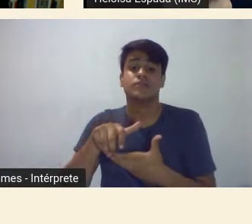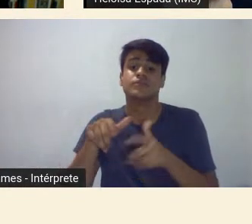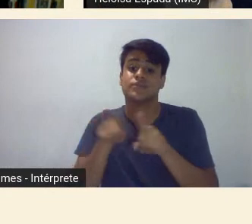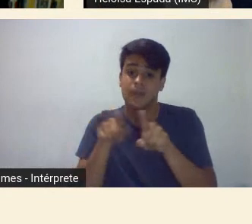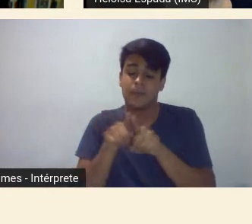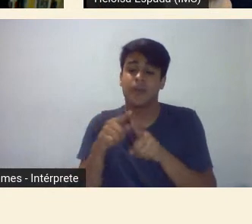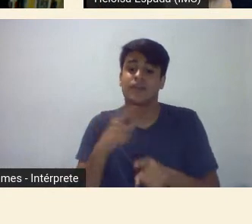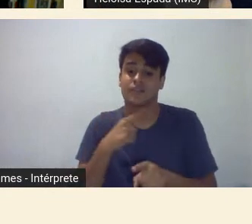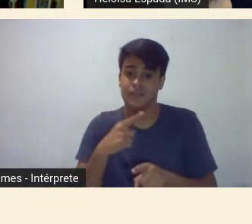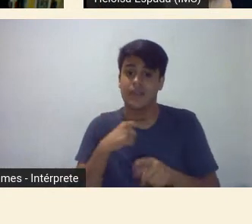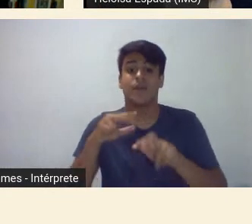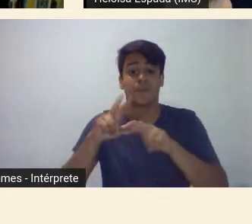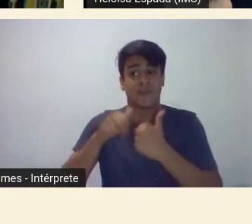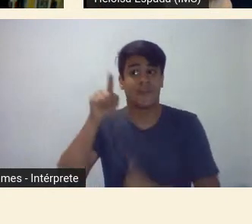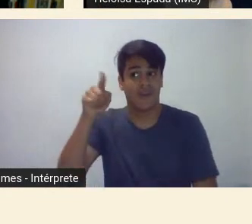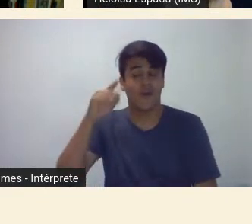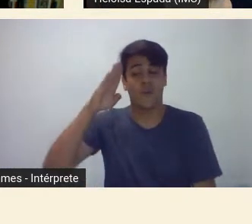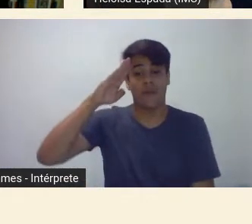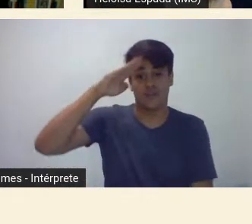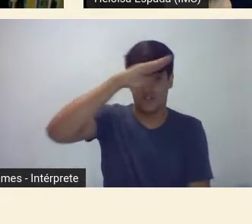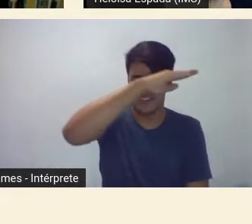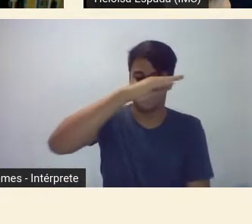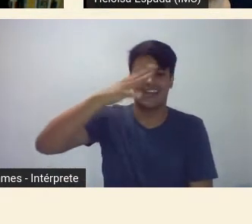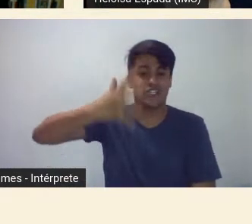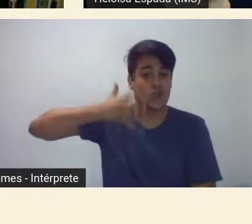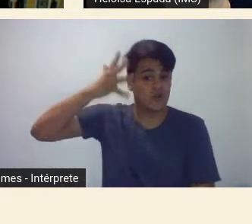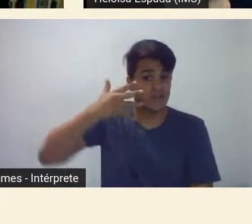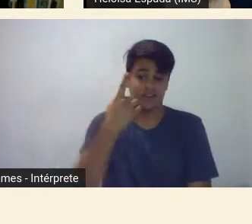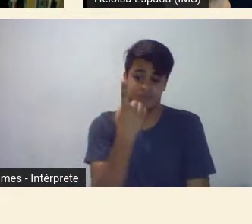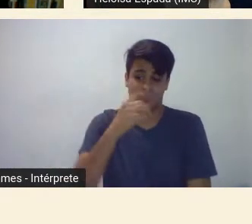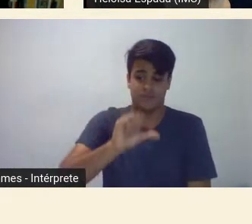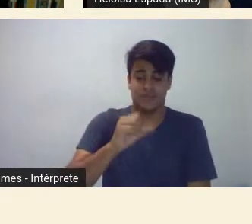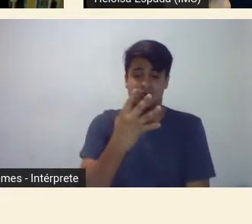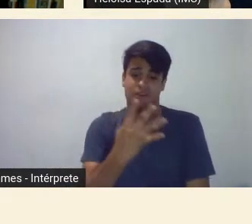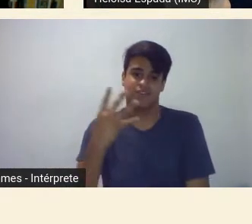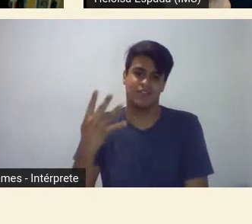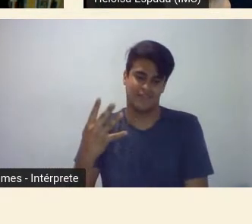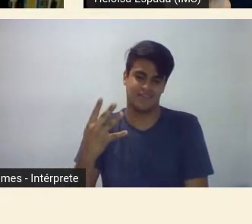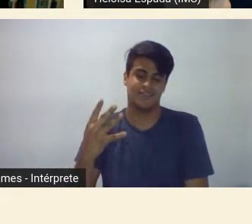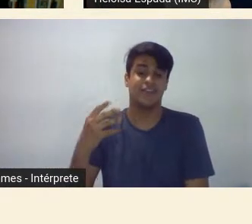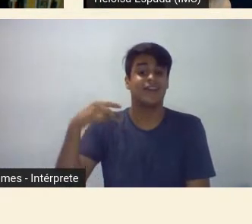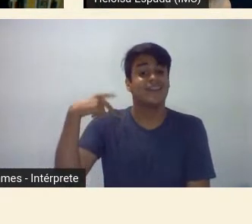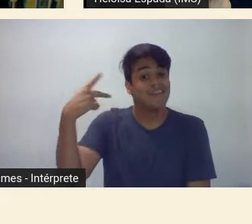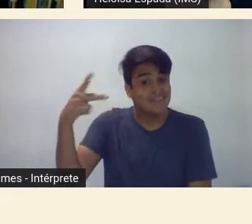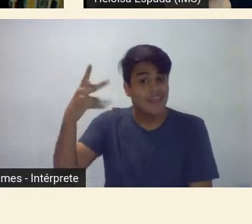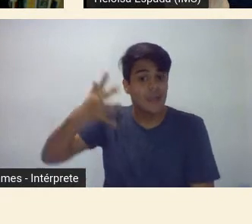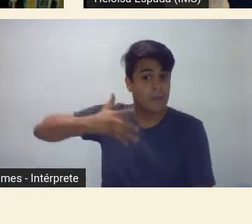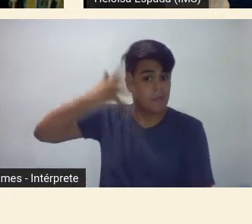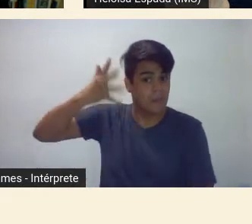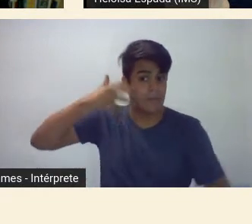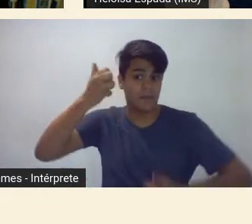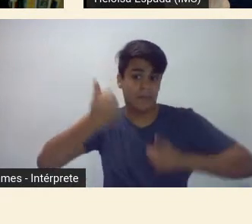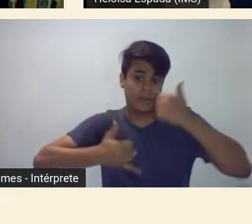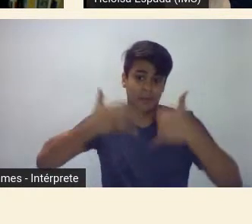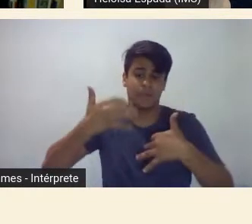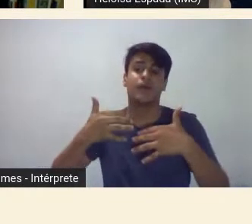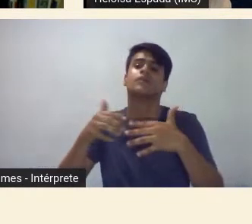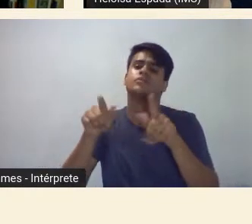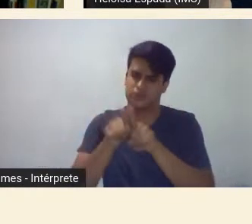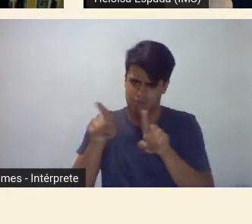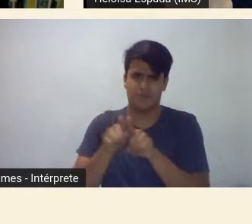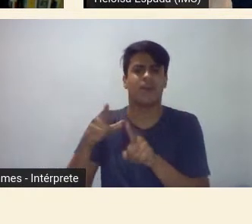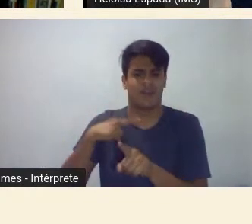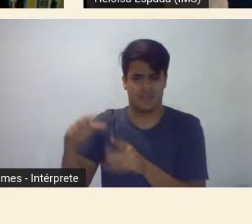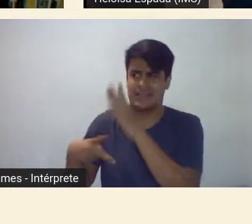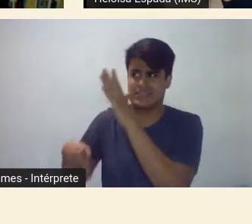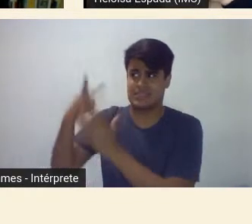conferência de Oswaldo de Andrade em 1944 quando a conferência de Oswaldo de Andrade também influenciada pela Segunda Guerra